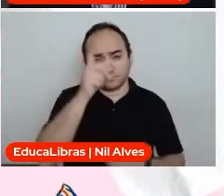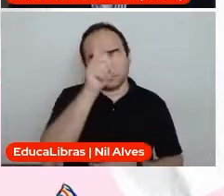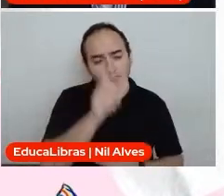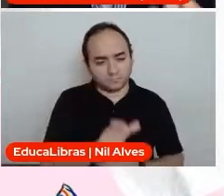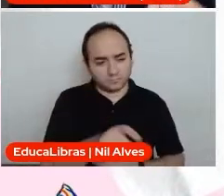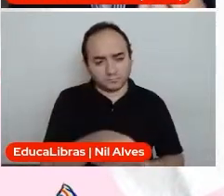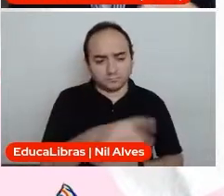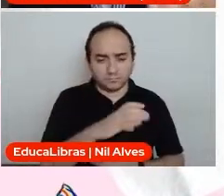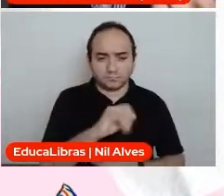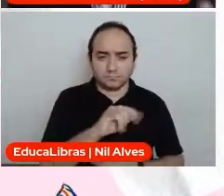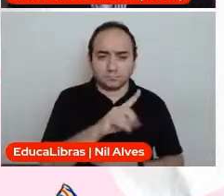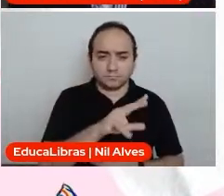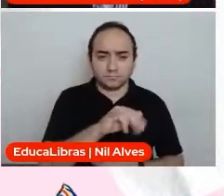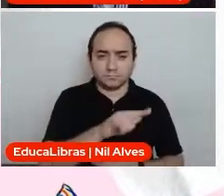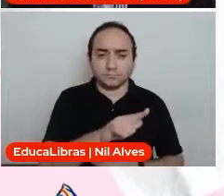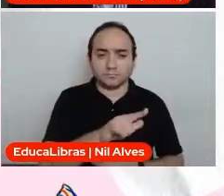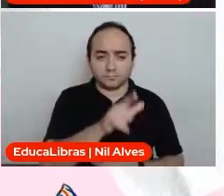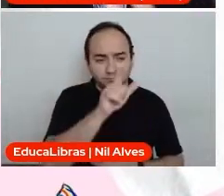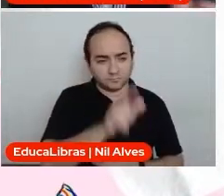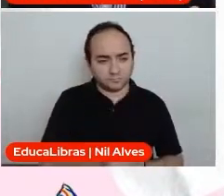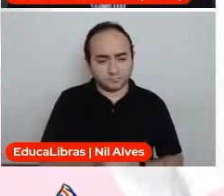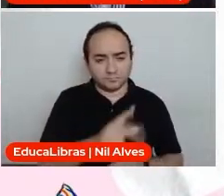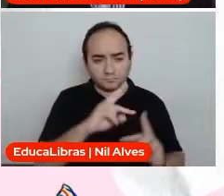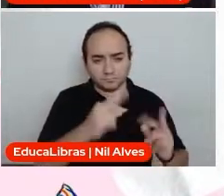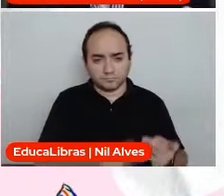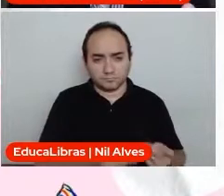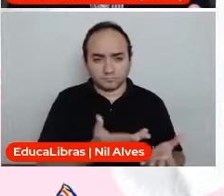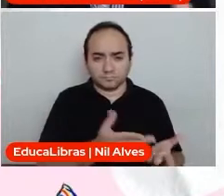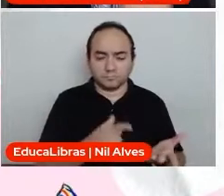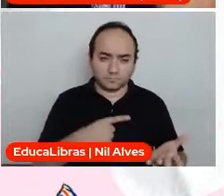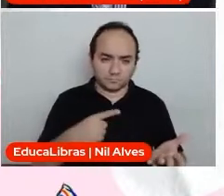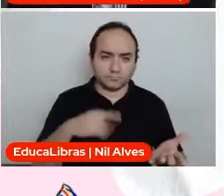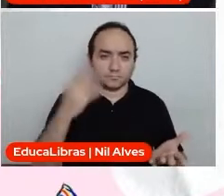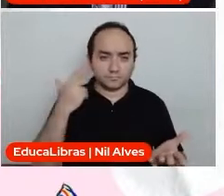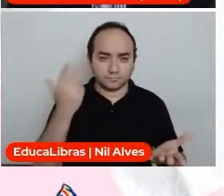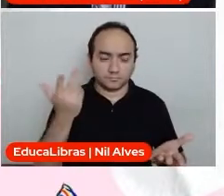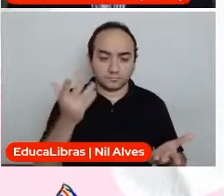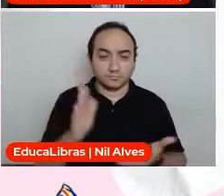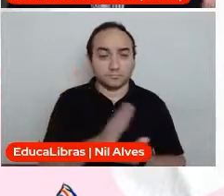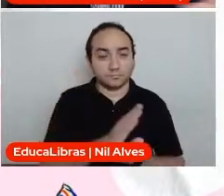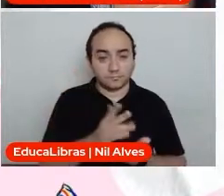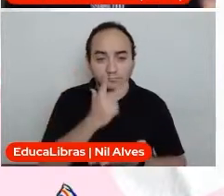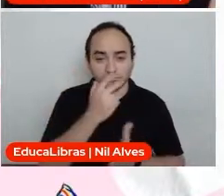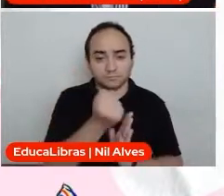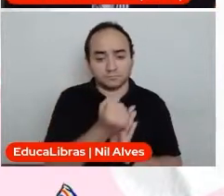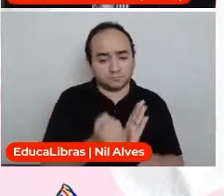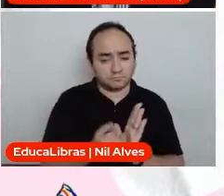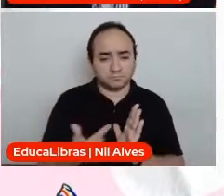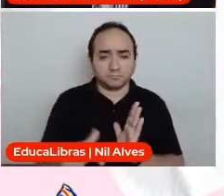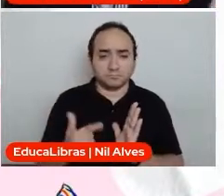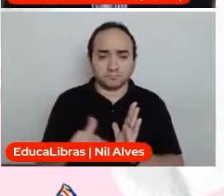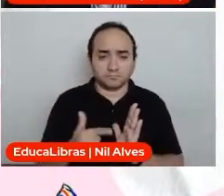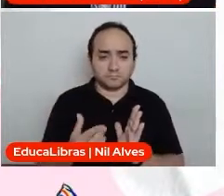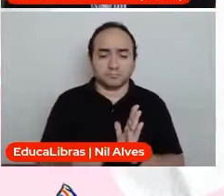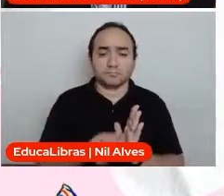civil, a pessoa que tem uma personalidade, então, por exemplo, aqui as pessoas que não têm registro, as pessoas que não têm o reconhecimento da